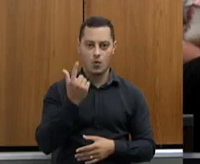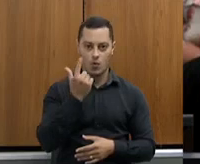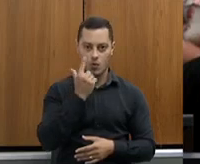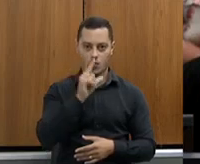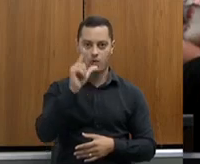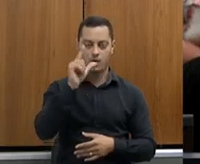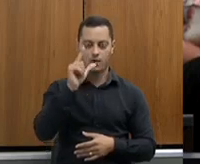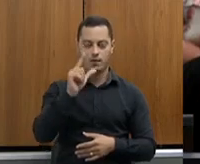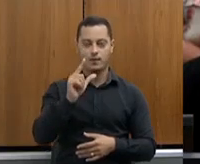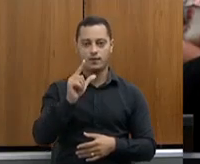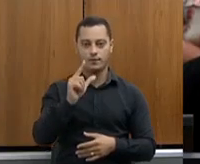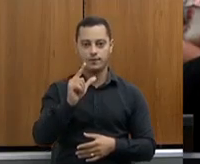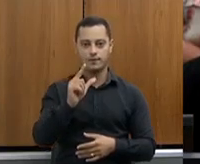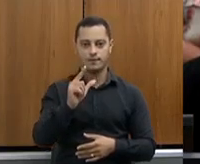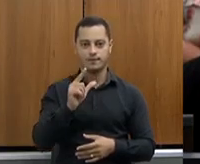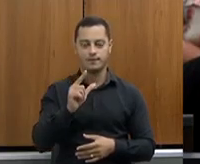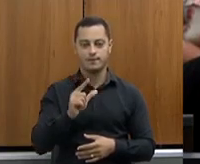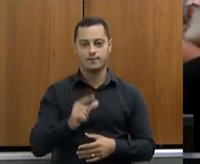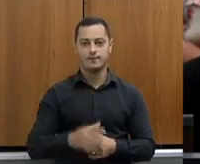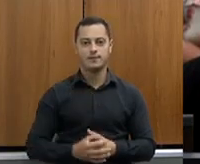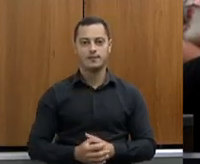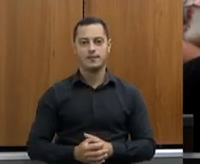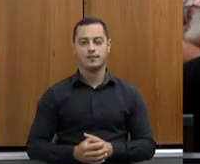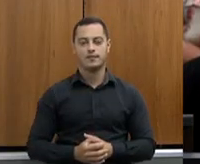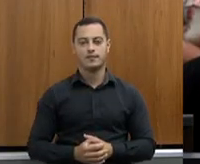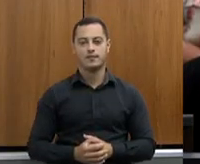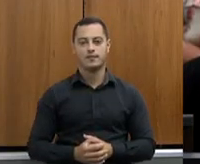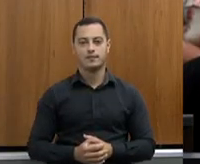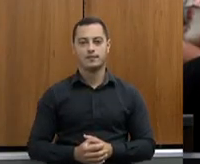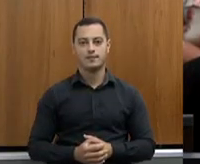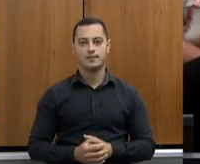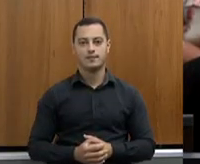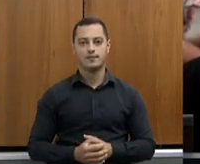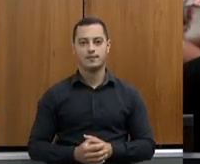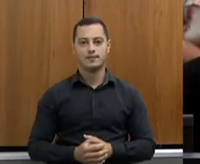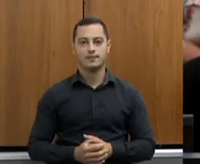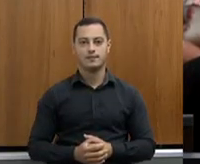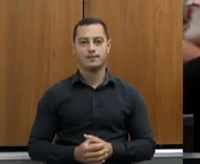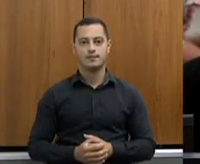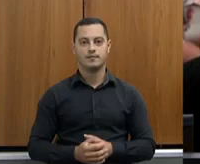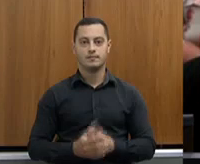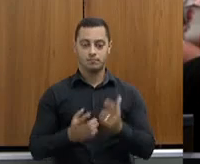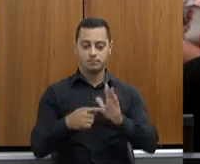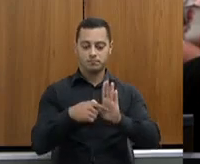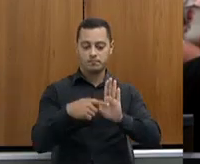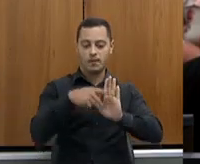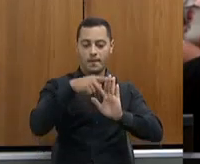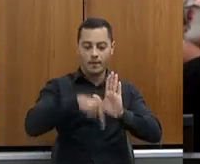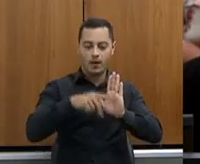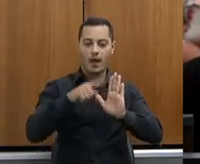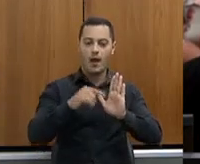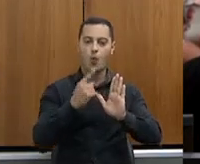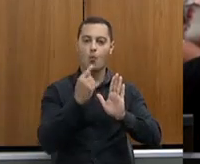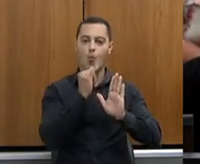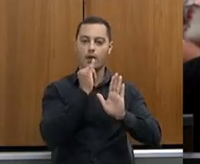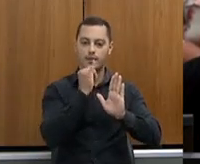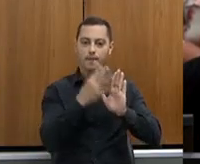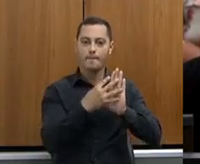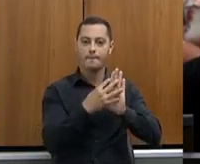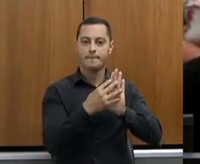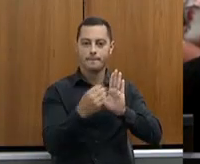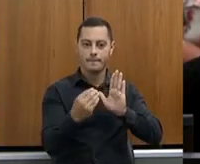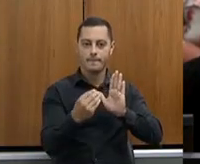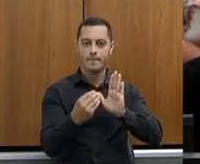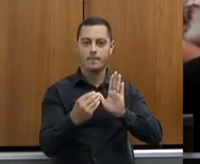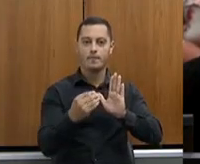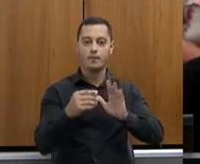hortas escolares e 95 eventos da educação alimentar na escola. Então, esse projeto tem sido exemplo, inclusive EMATER, de